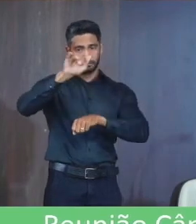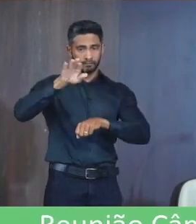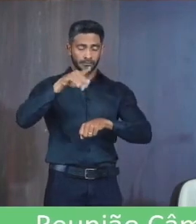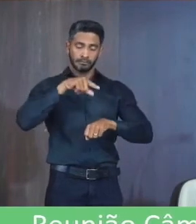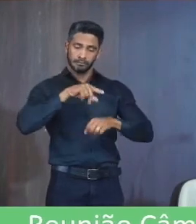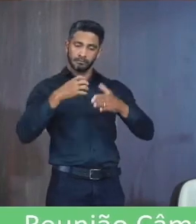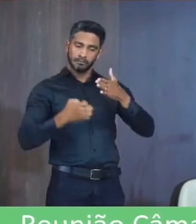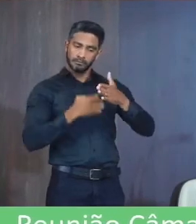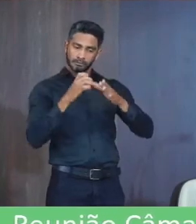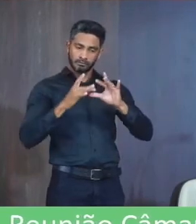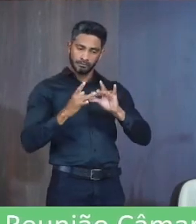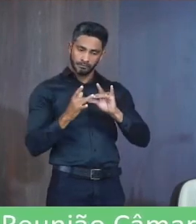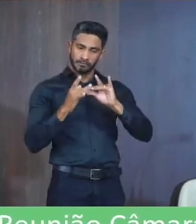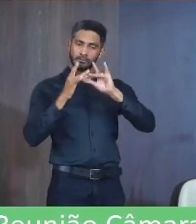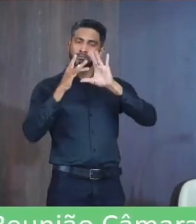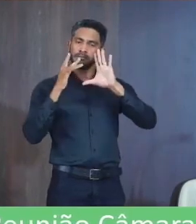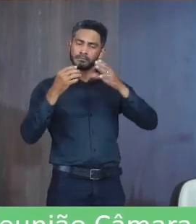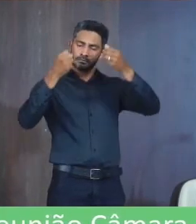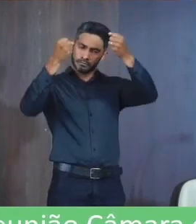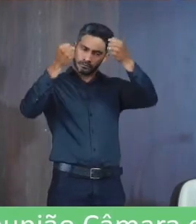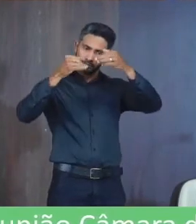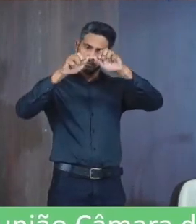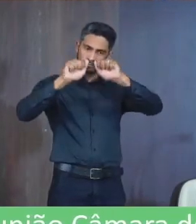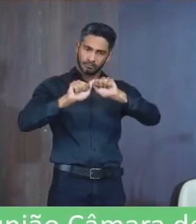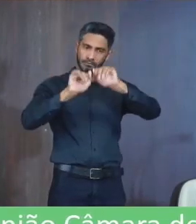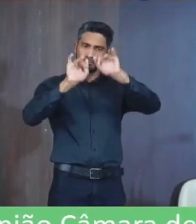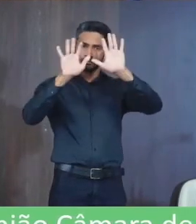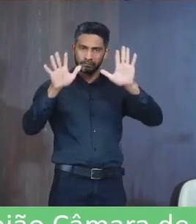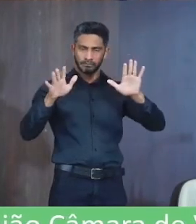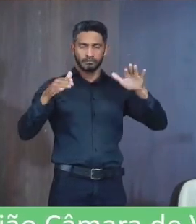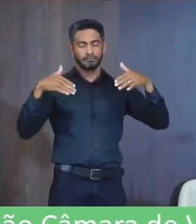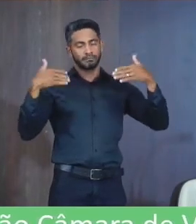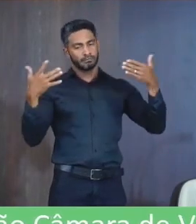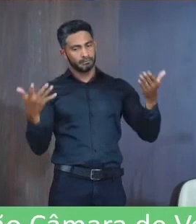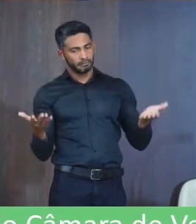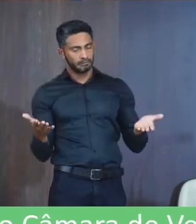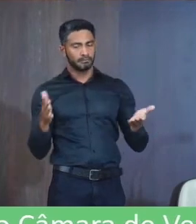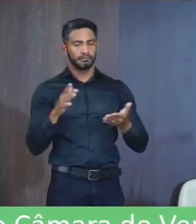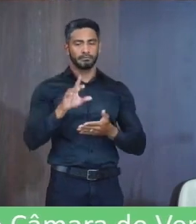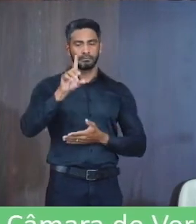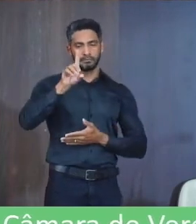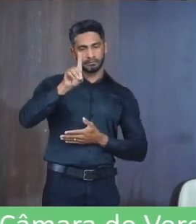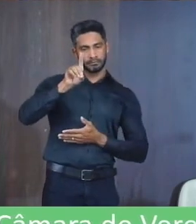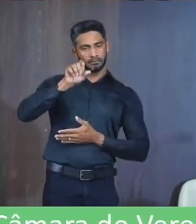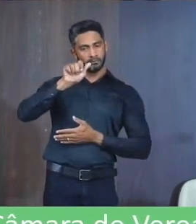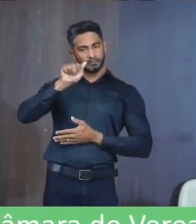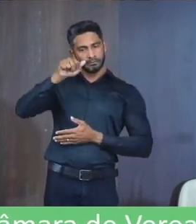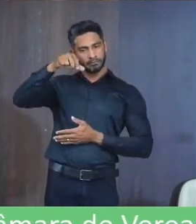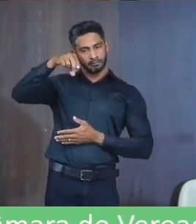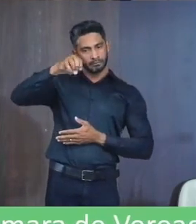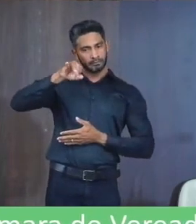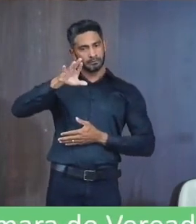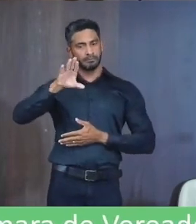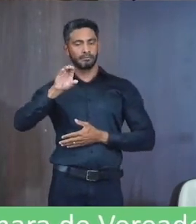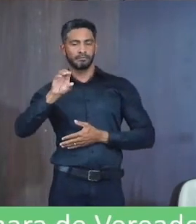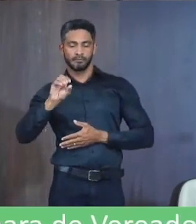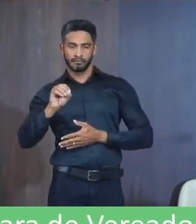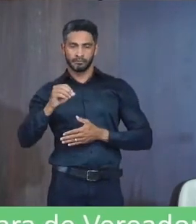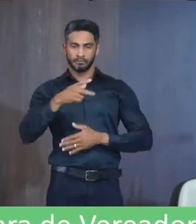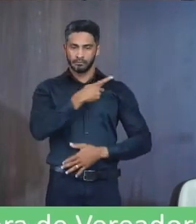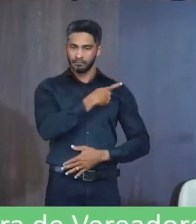empresa Permanece à disposição Para prestar Quaisquer esclarecimentos Atenciosamente Danilo César Aguiar de Souza